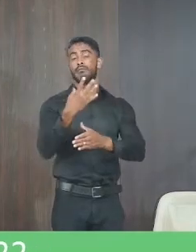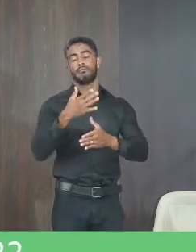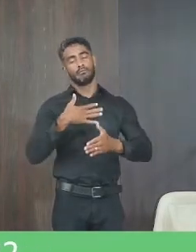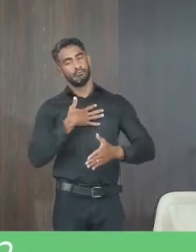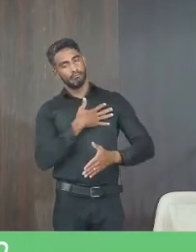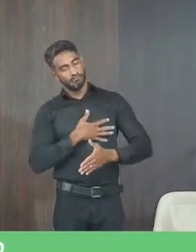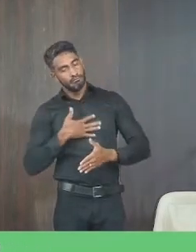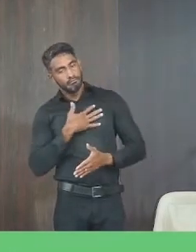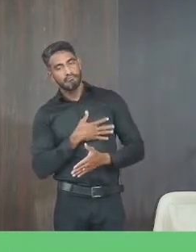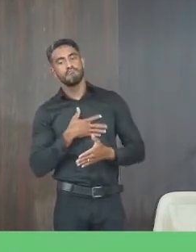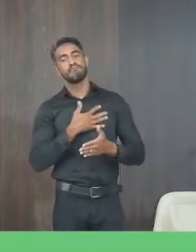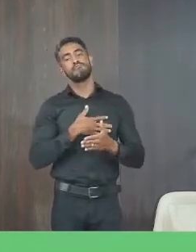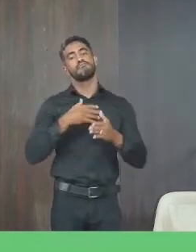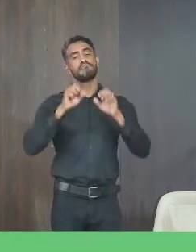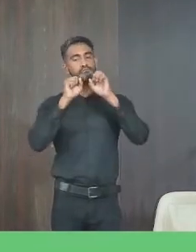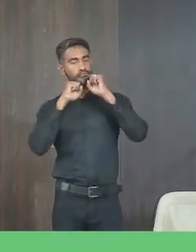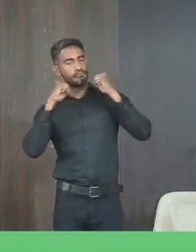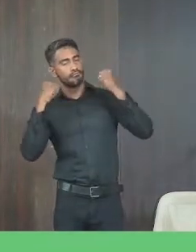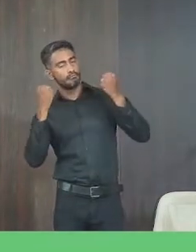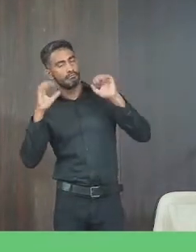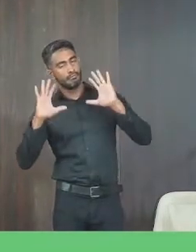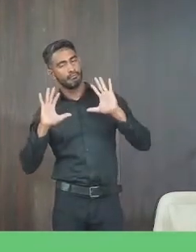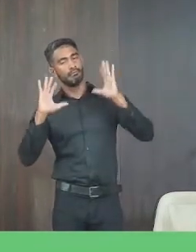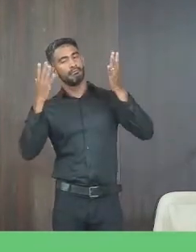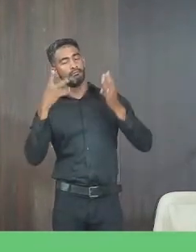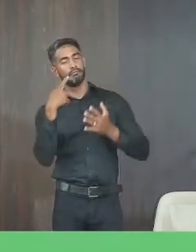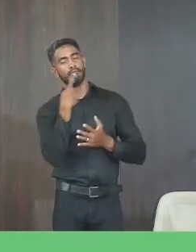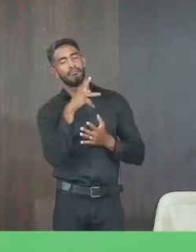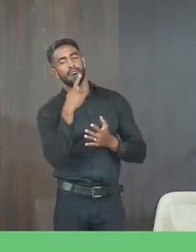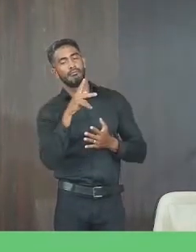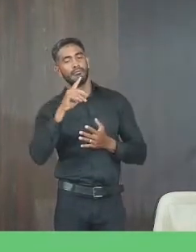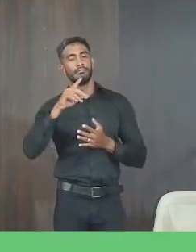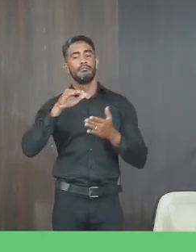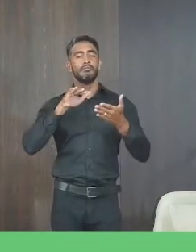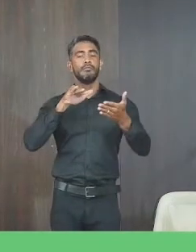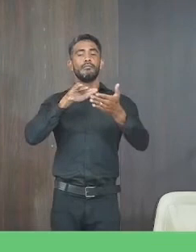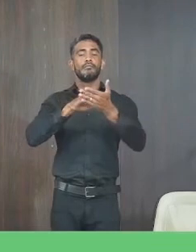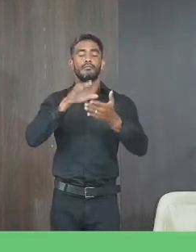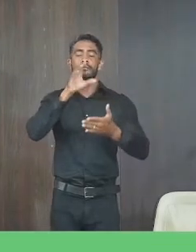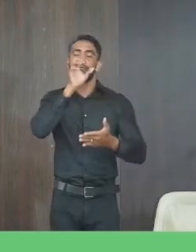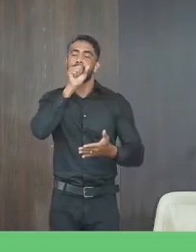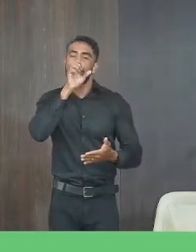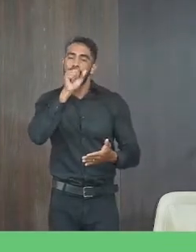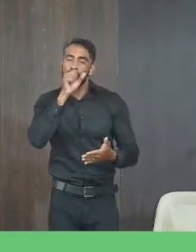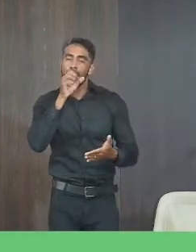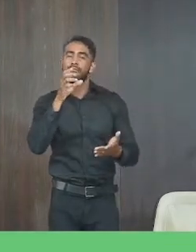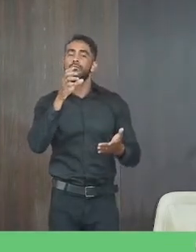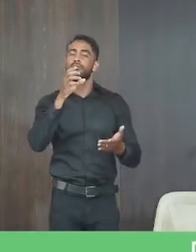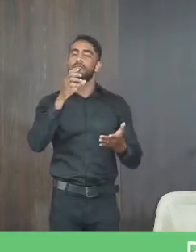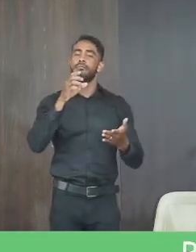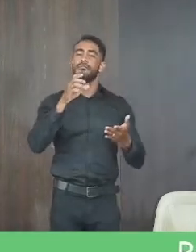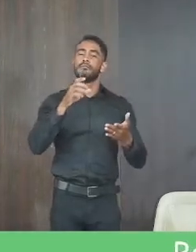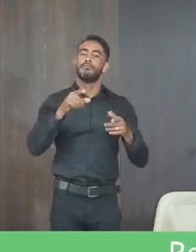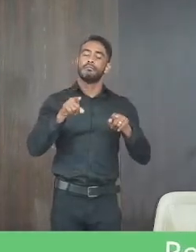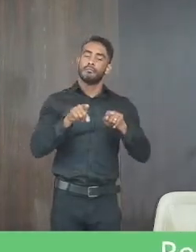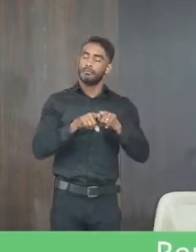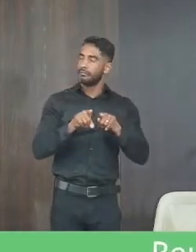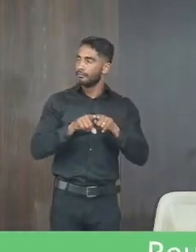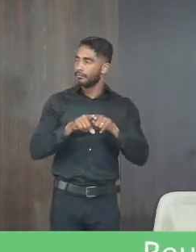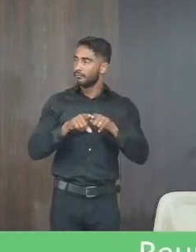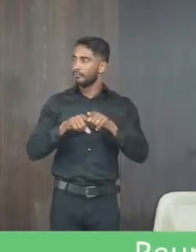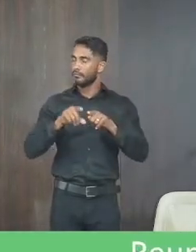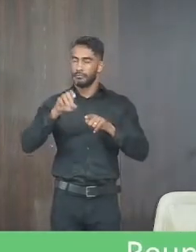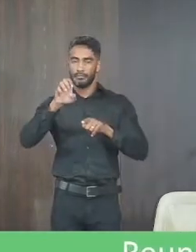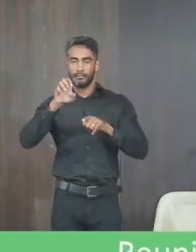prazer de participar de uma sessão solene uma sessão pública no último sábado com a comenda Edilson Brandão Guimarães